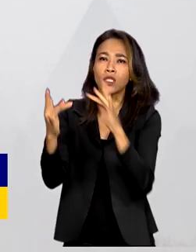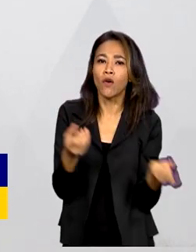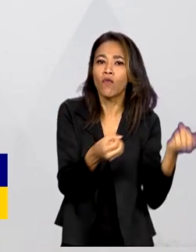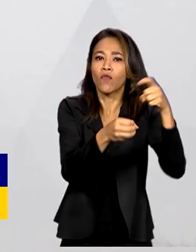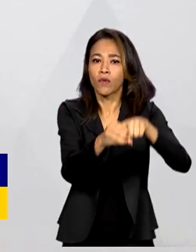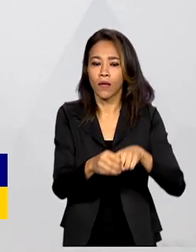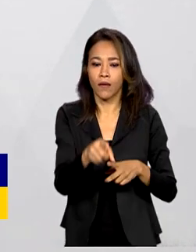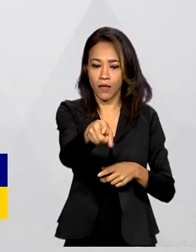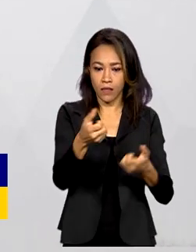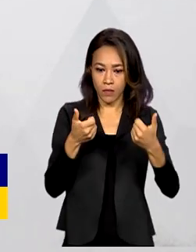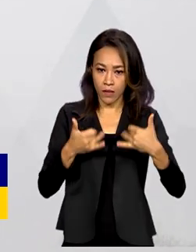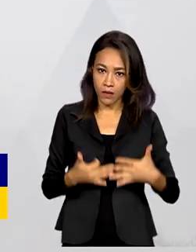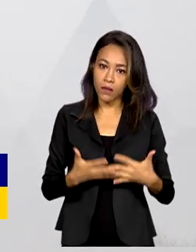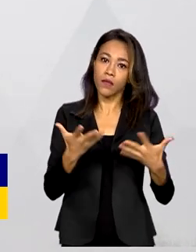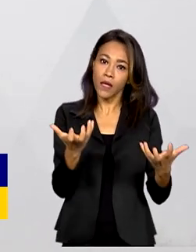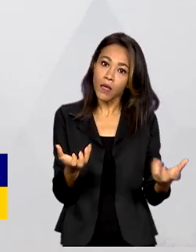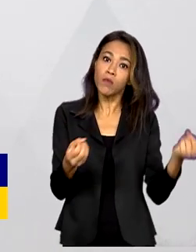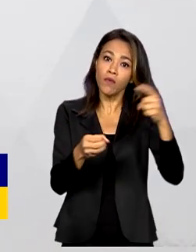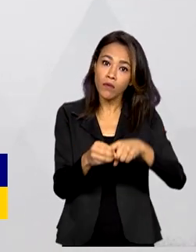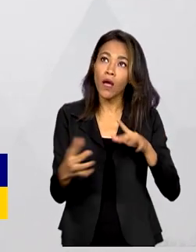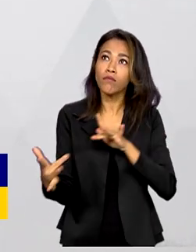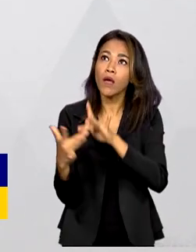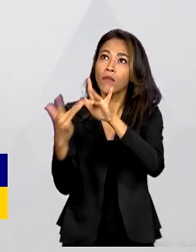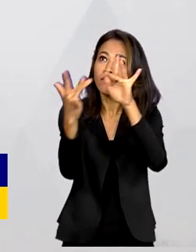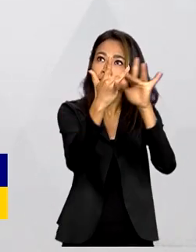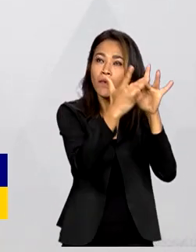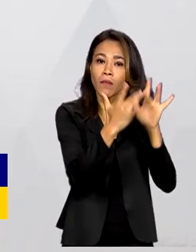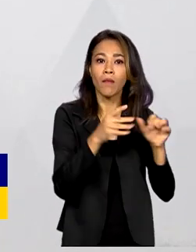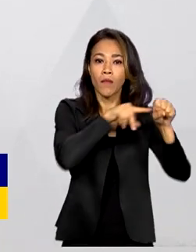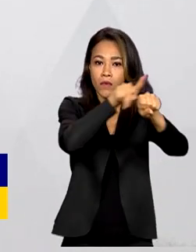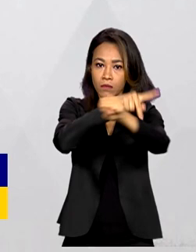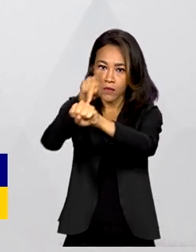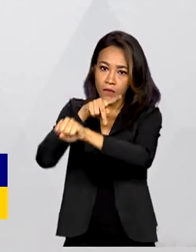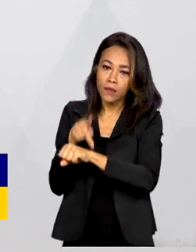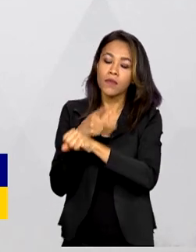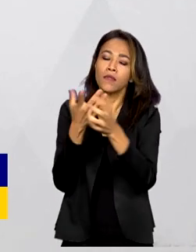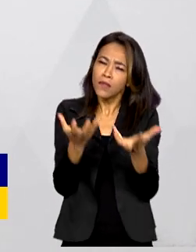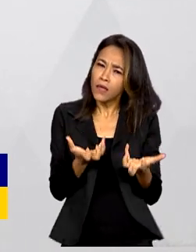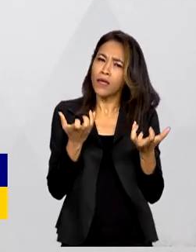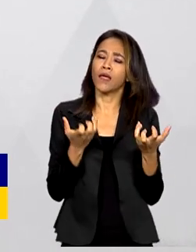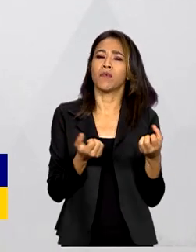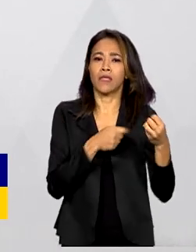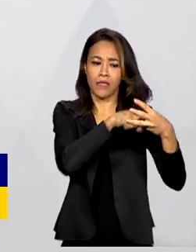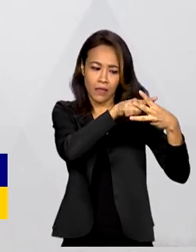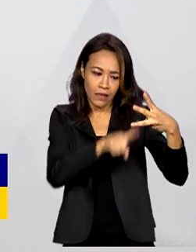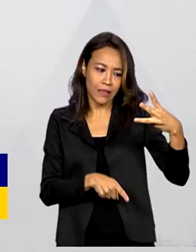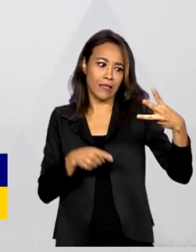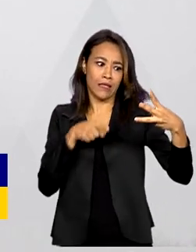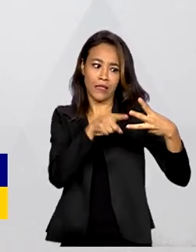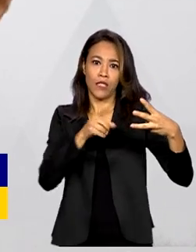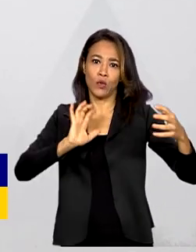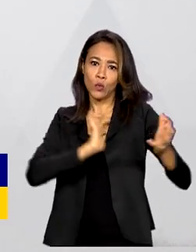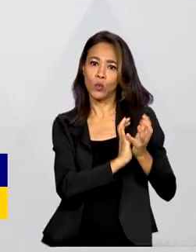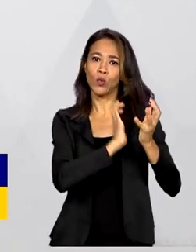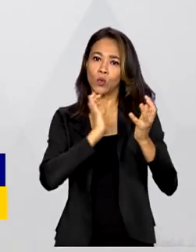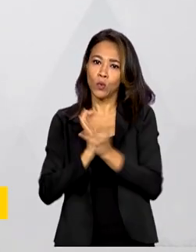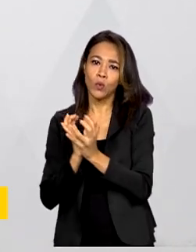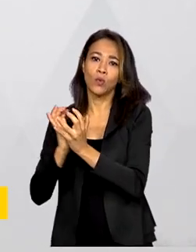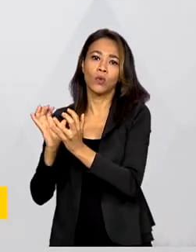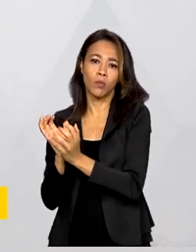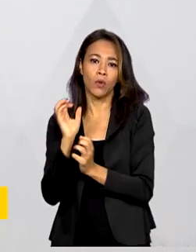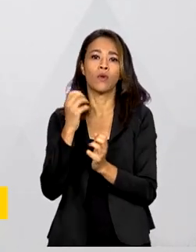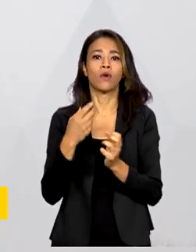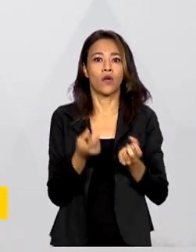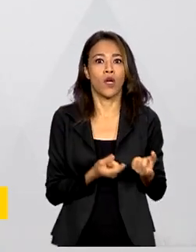melhores relações e desejamos a parceria com esses três grandes blocos comerciais, que são